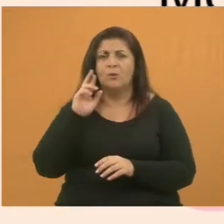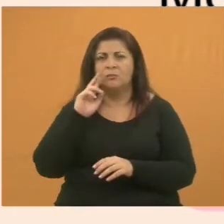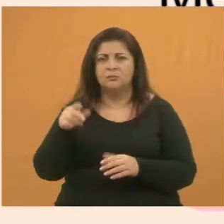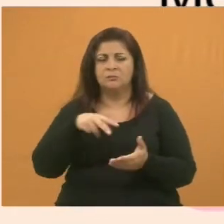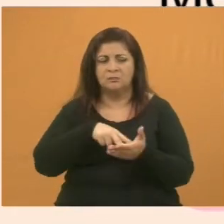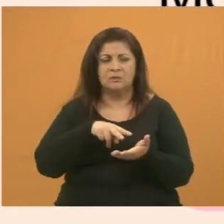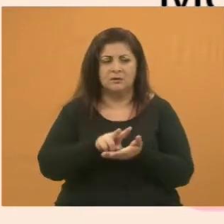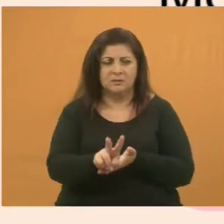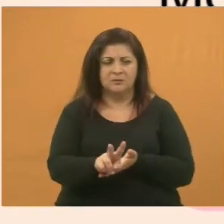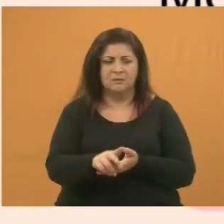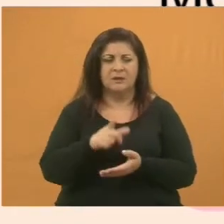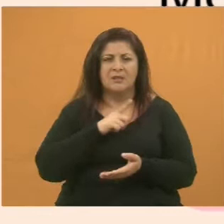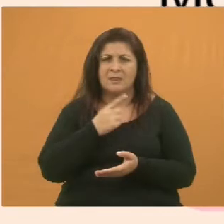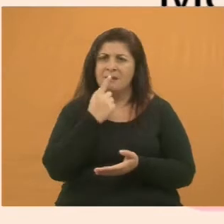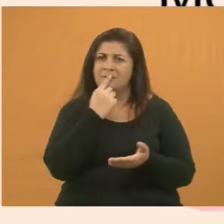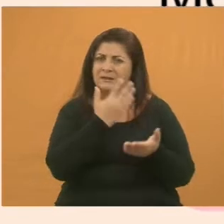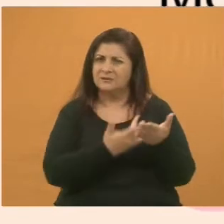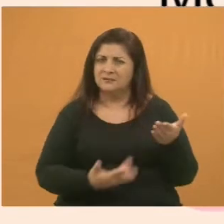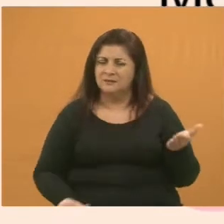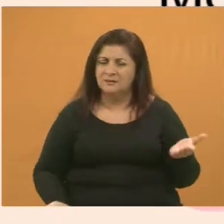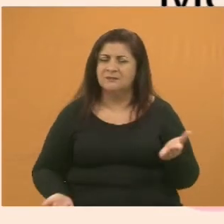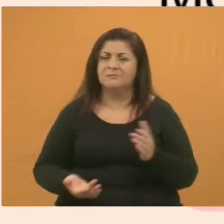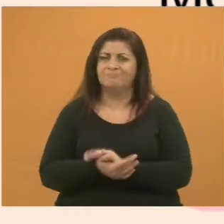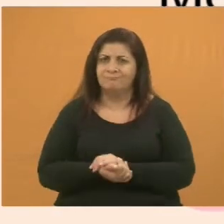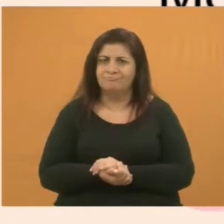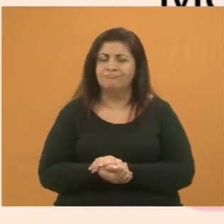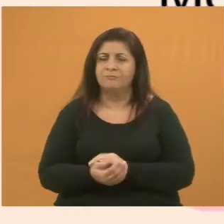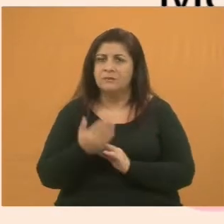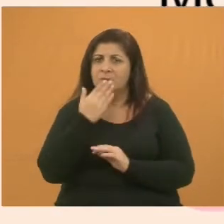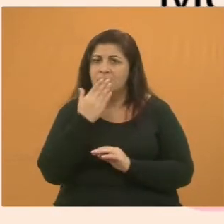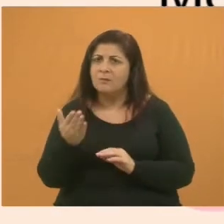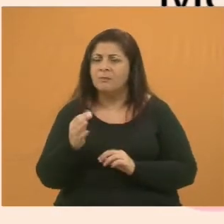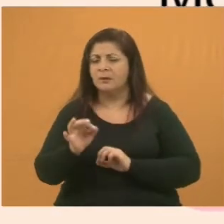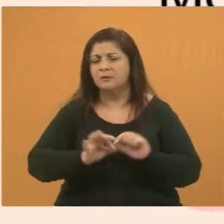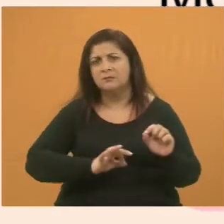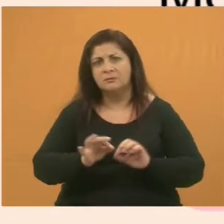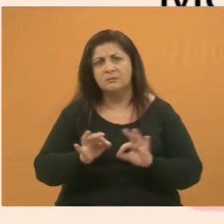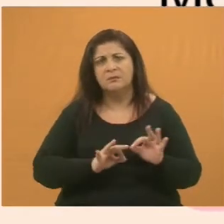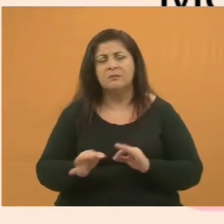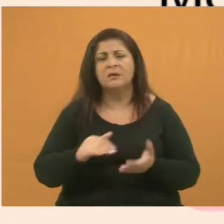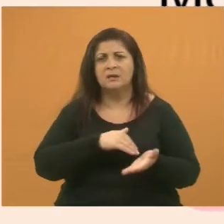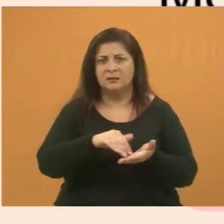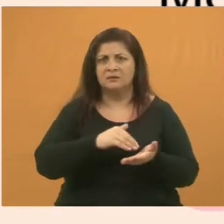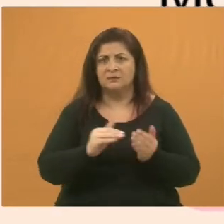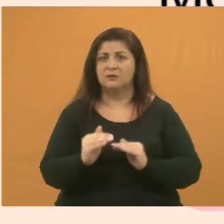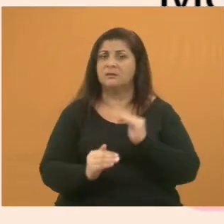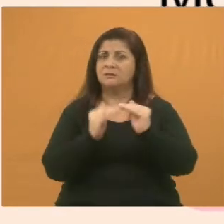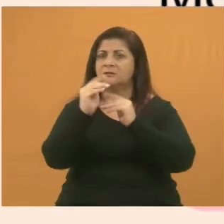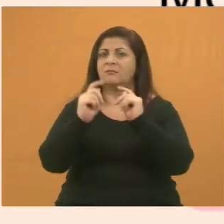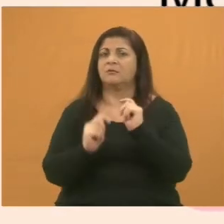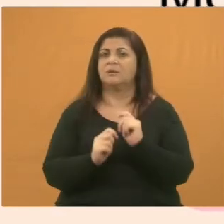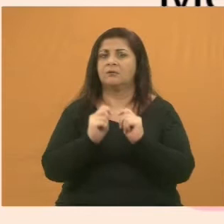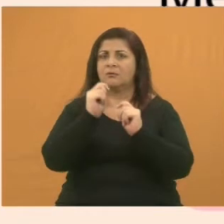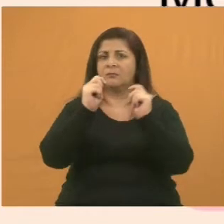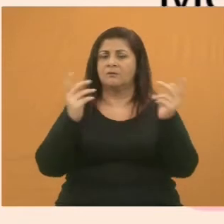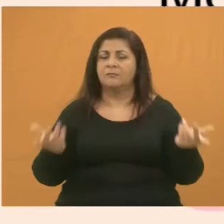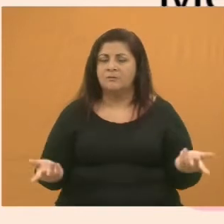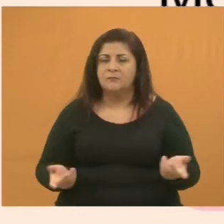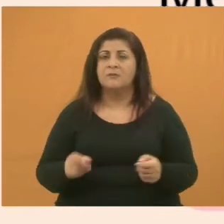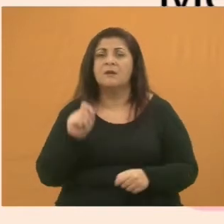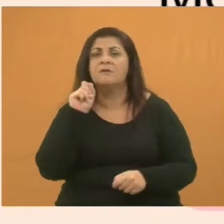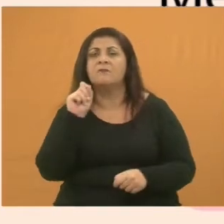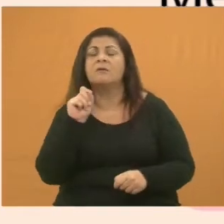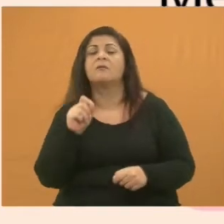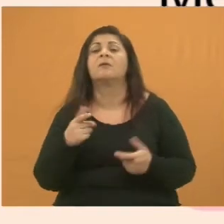tombo, ela tem até sangue na calçada. Então, eu peço providências da Secretaria de Desenvolvimento Econômico para ver o que vai fazer